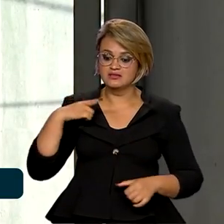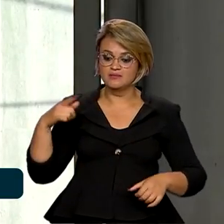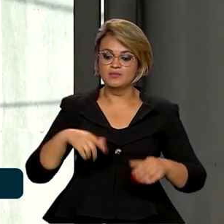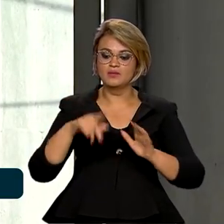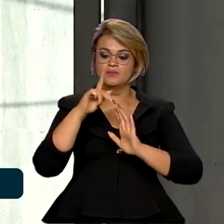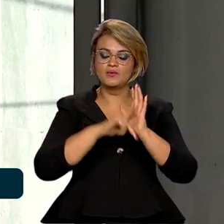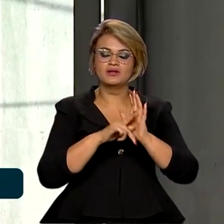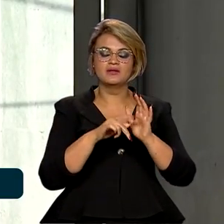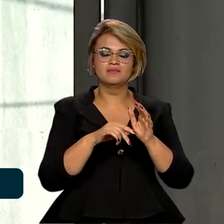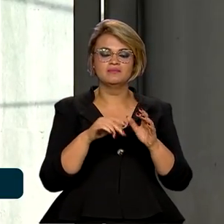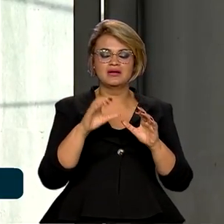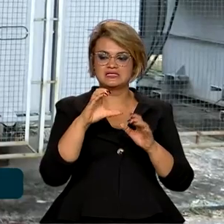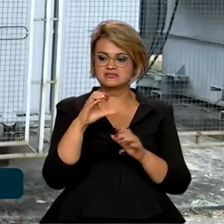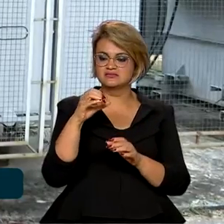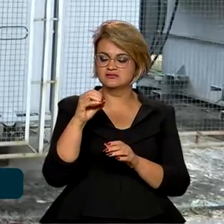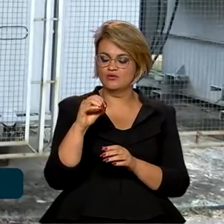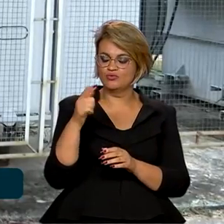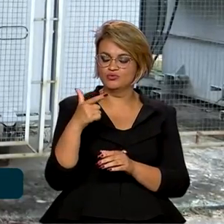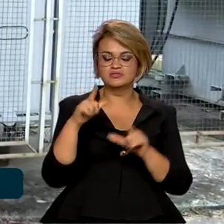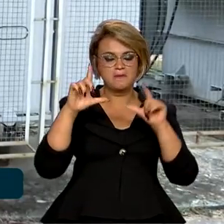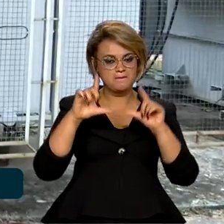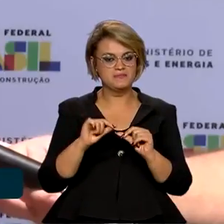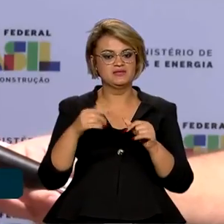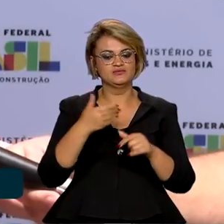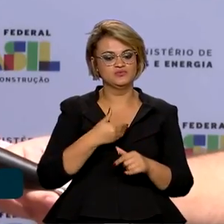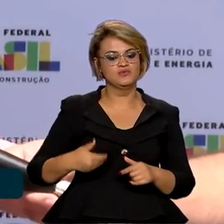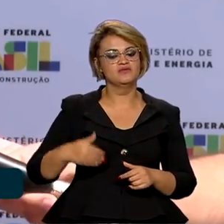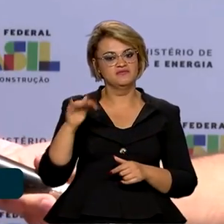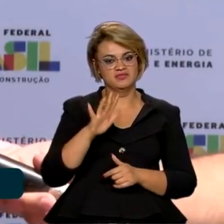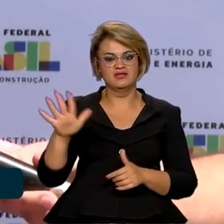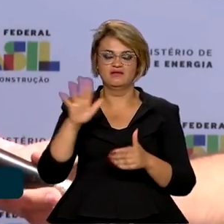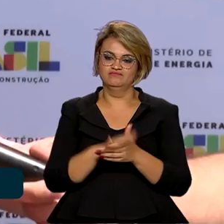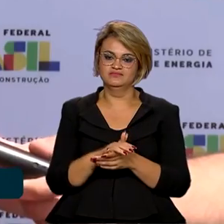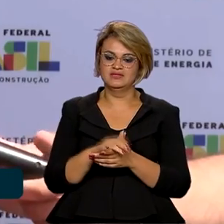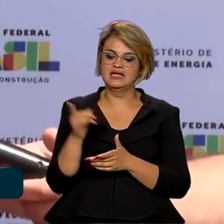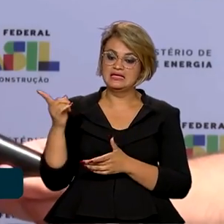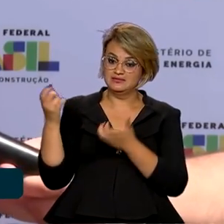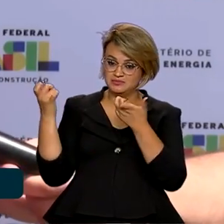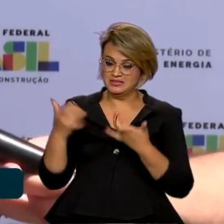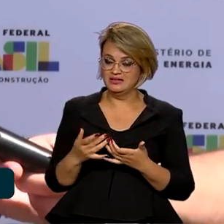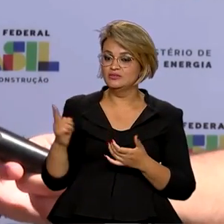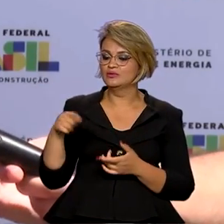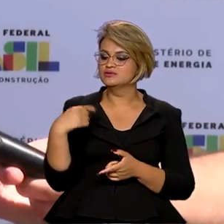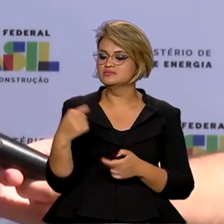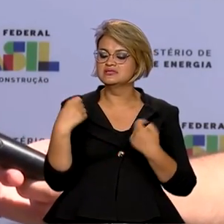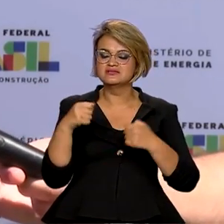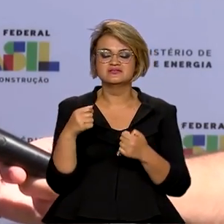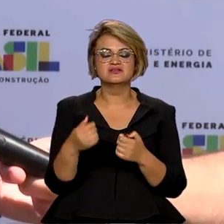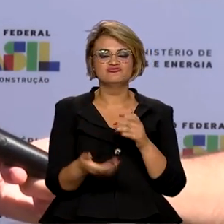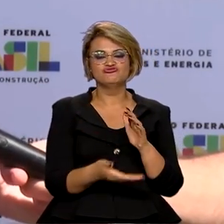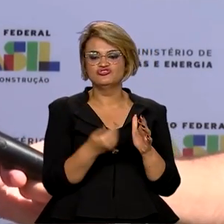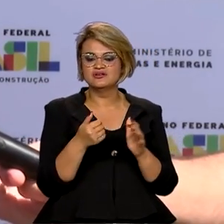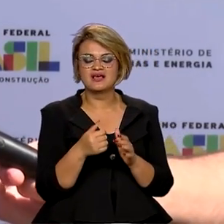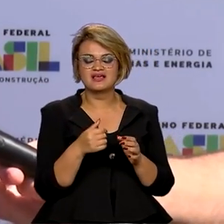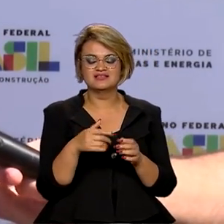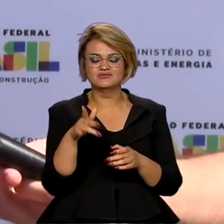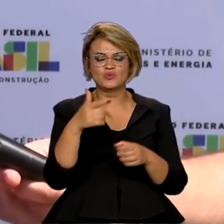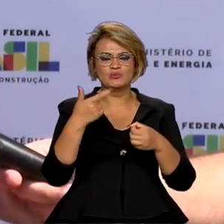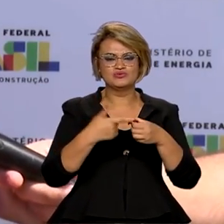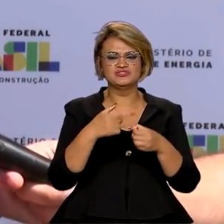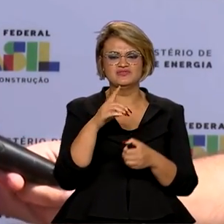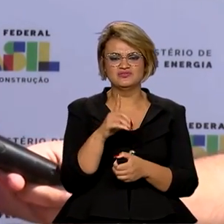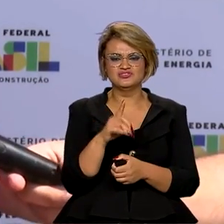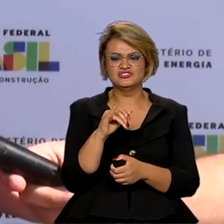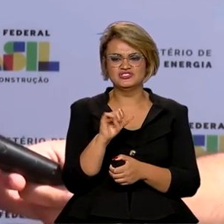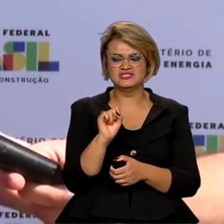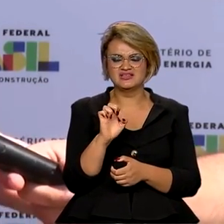de descarbonização do governo federal. Nós precisamos tirar ainda o uso do óleo diesel, que ainda